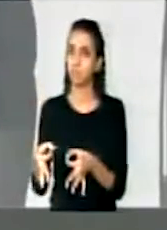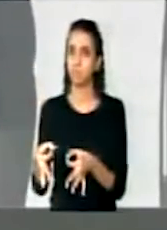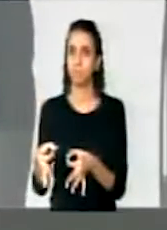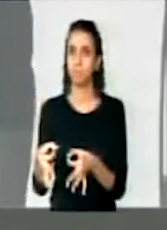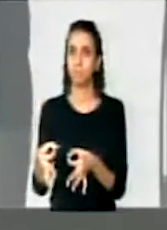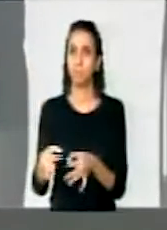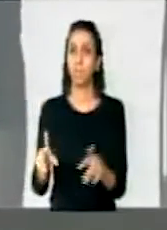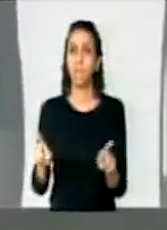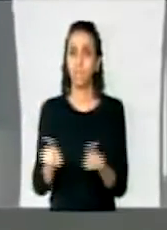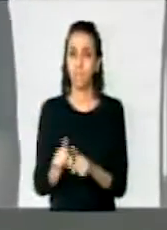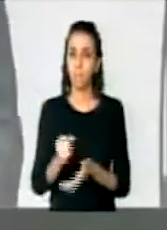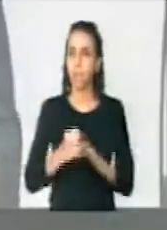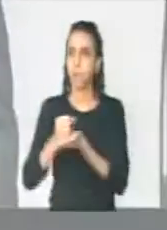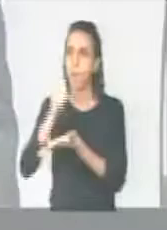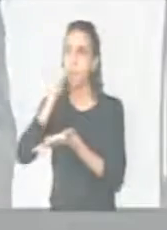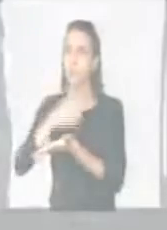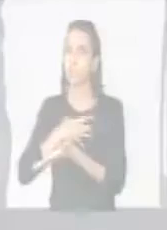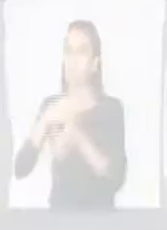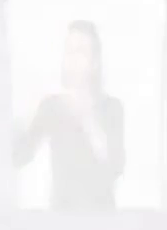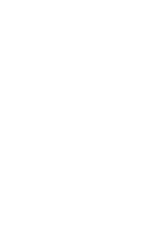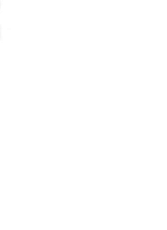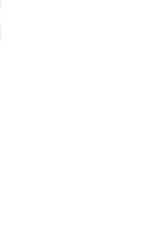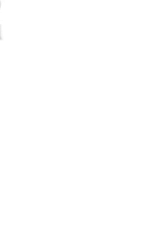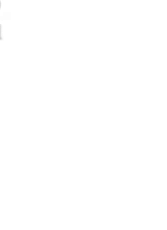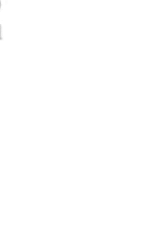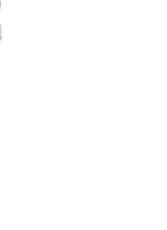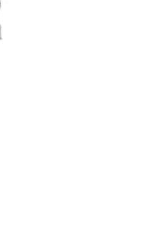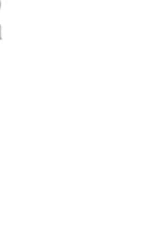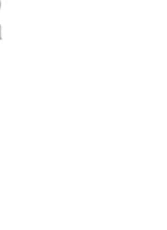justa também as mulheres pela sua luta e pelo seu trabalho.